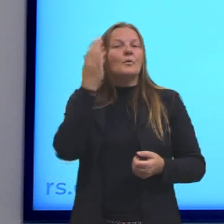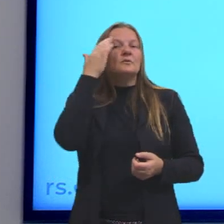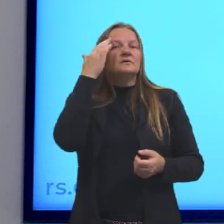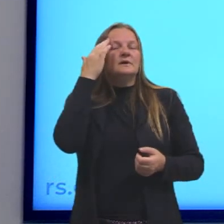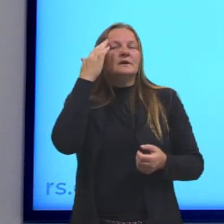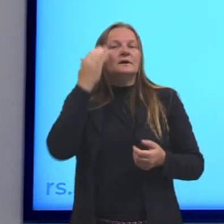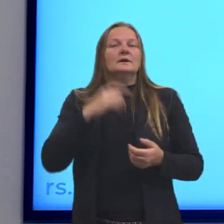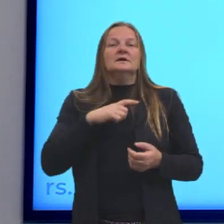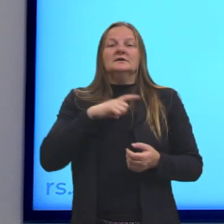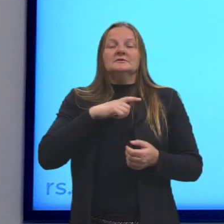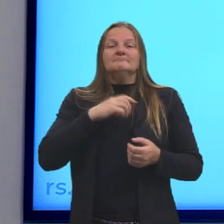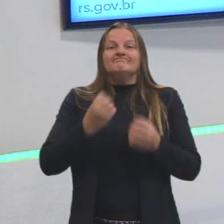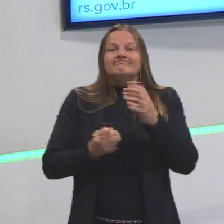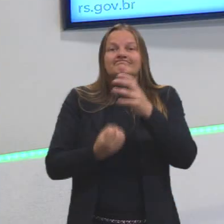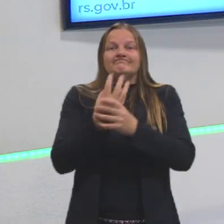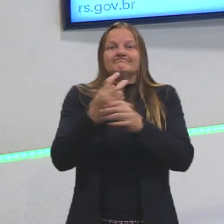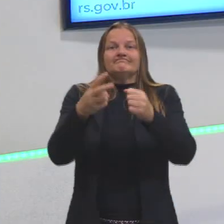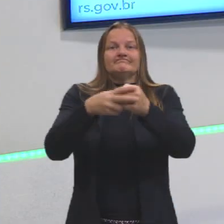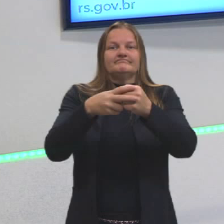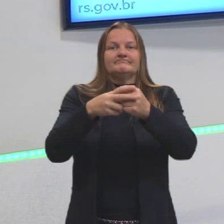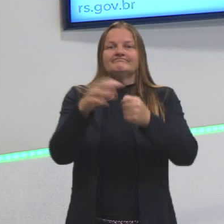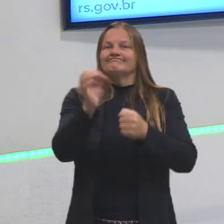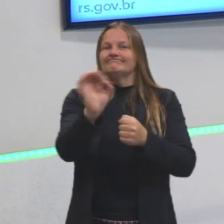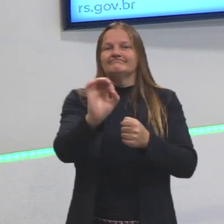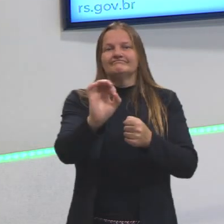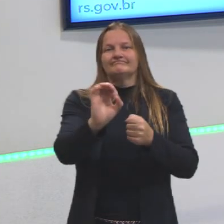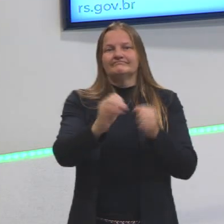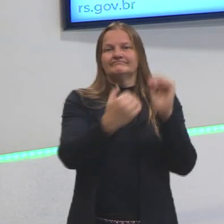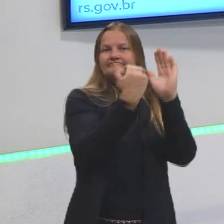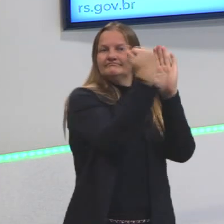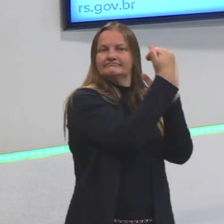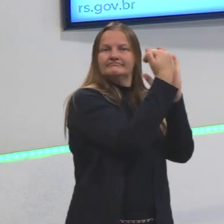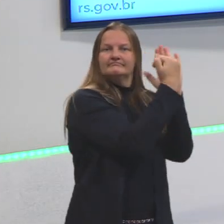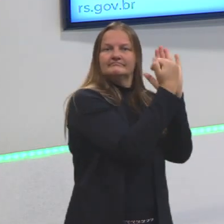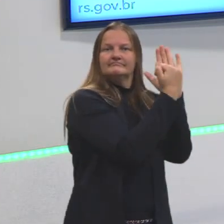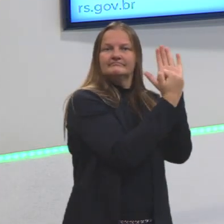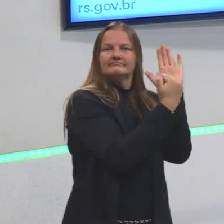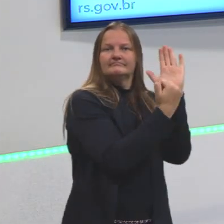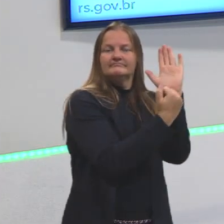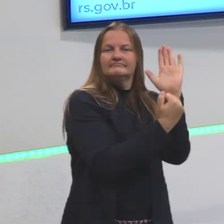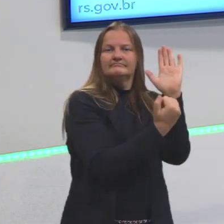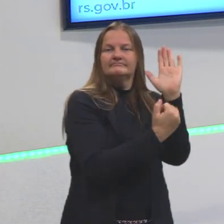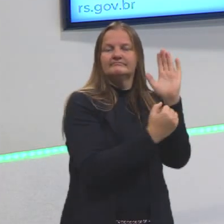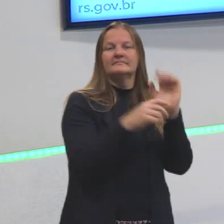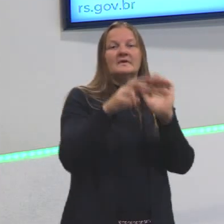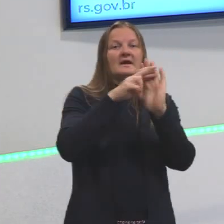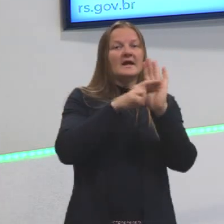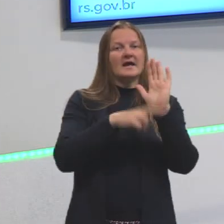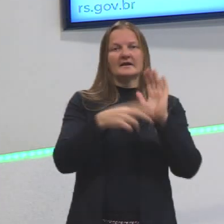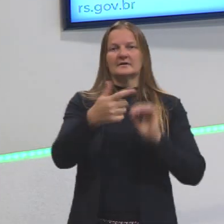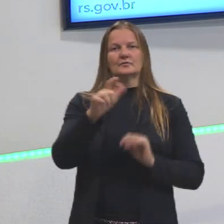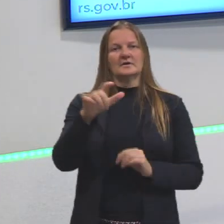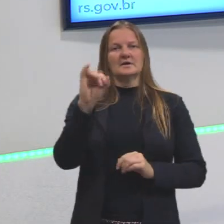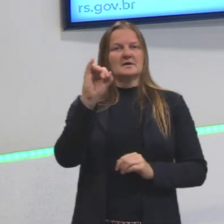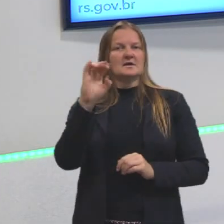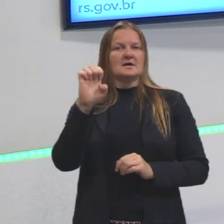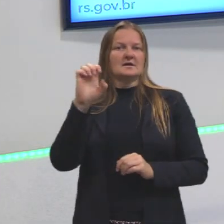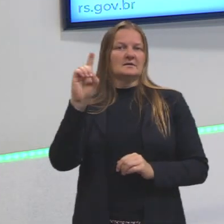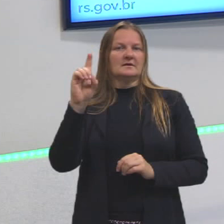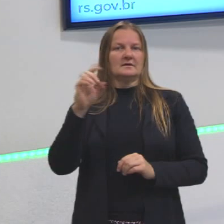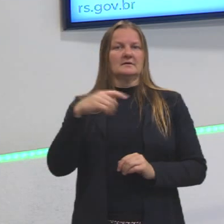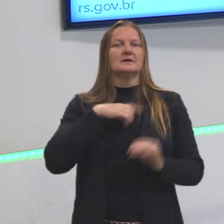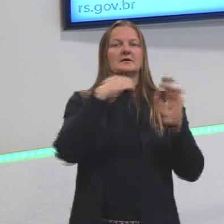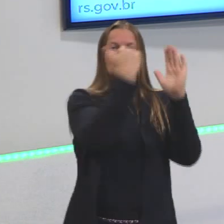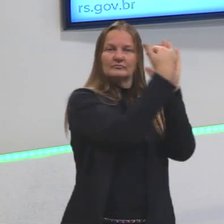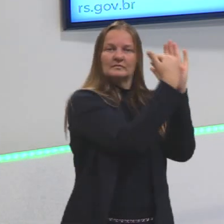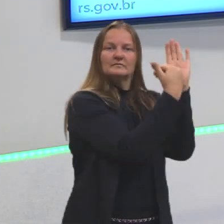se eu tenho uma forma de criar o verbo? Não, tu não tem uma forma de criar. Tu não tem uma regra que nem o ed ou o i-E-D. Tu tem que ir para